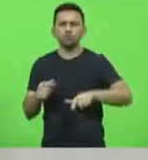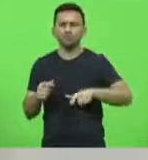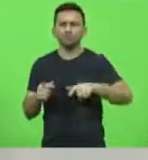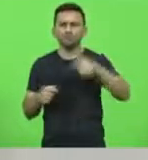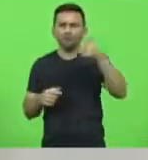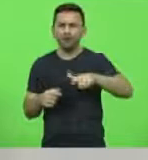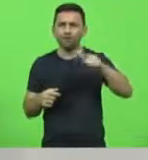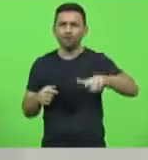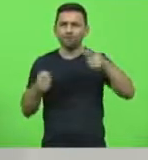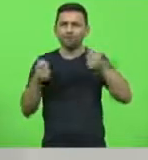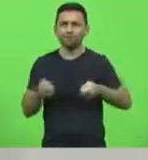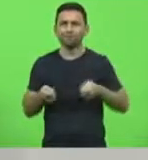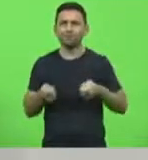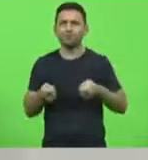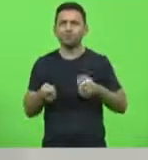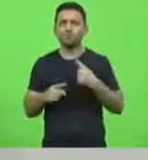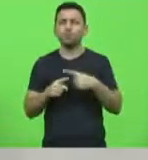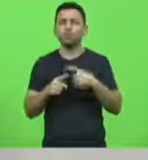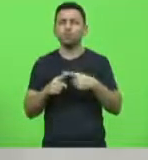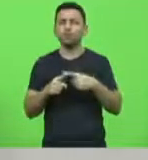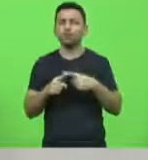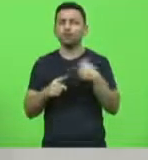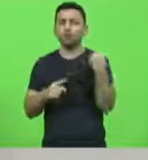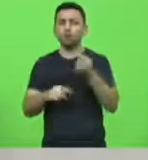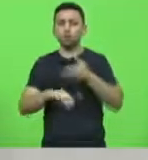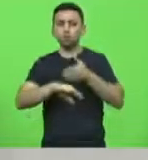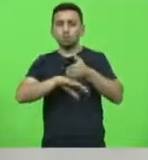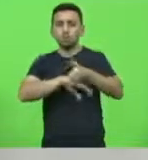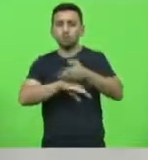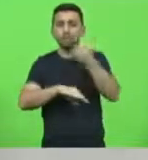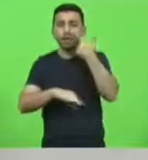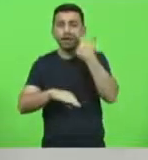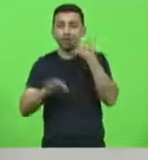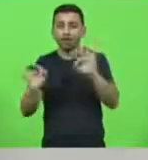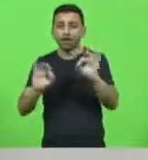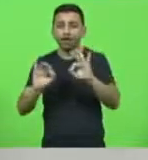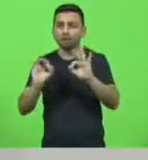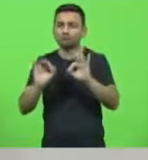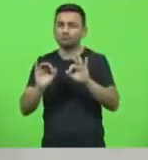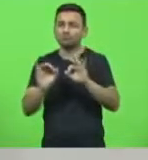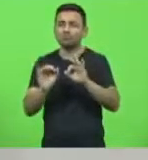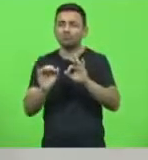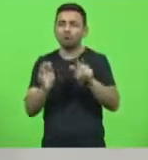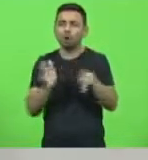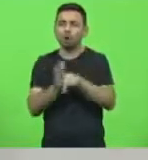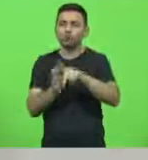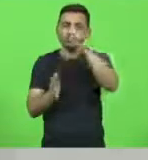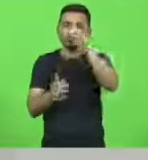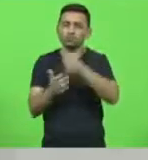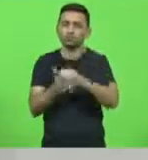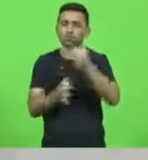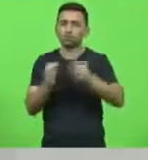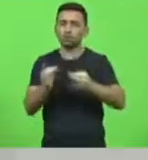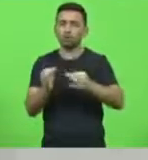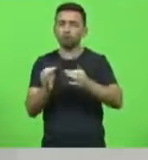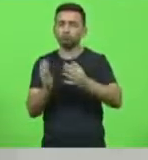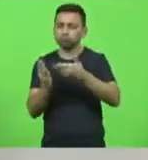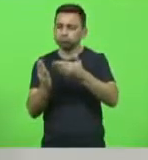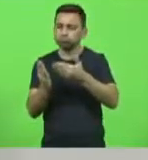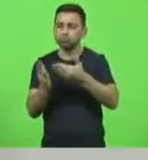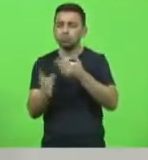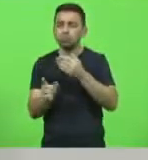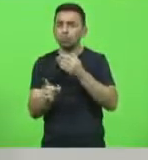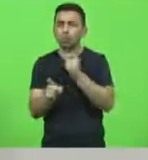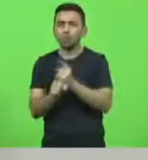não deixa os deputados... Por que a gente não teve nem acesso à decisão judicial naquele momento, que tinha a justificativa do